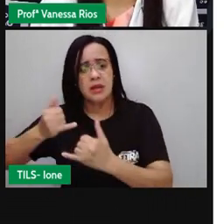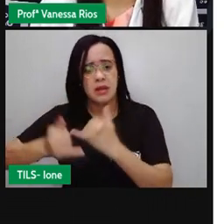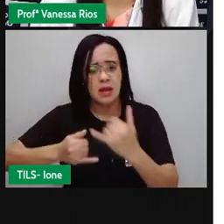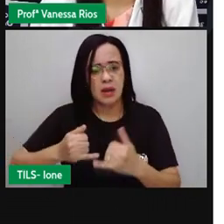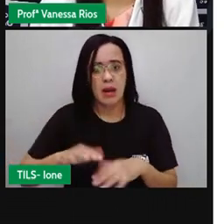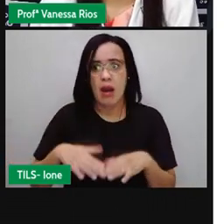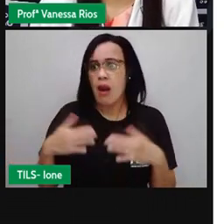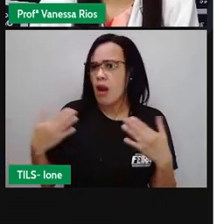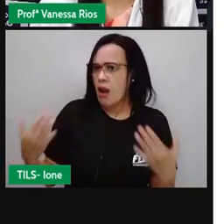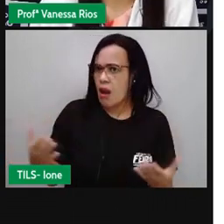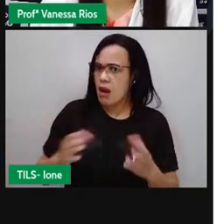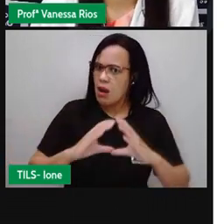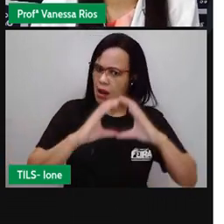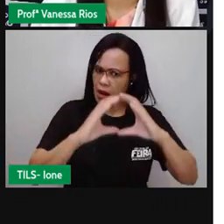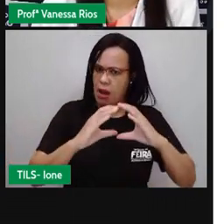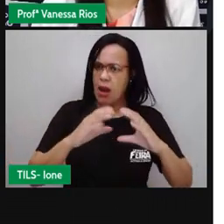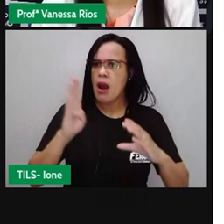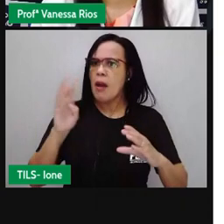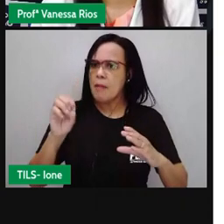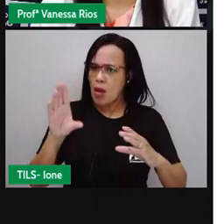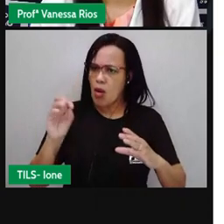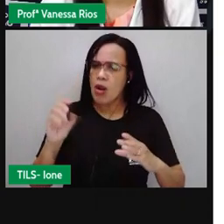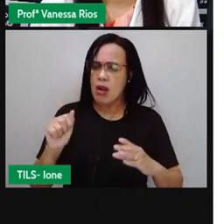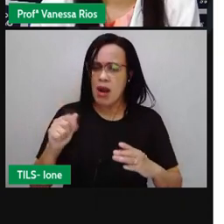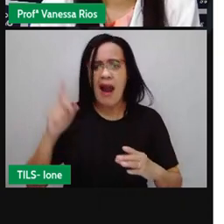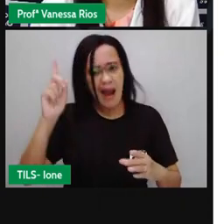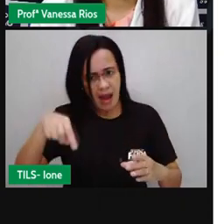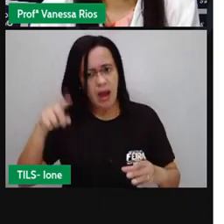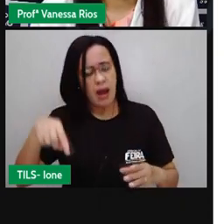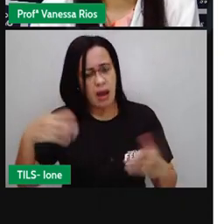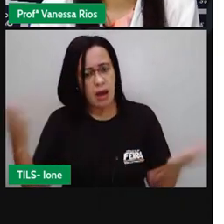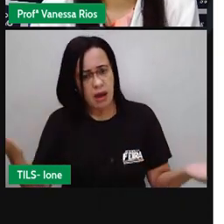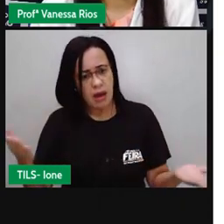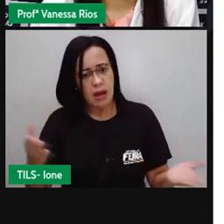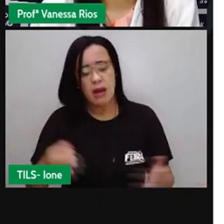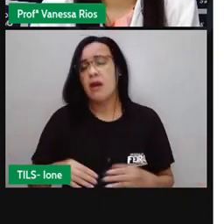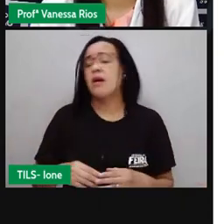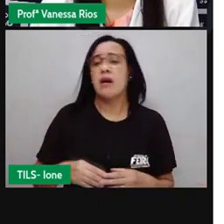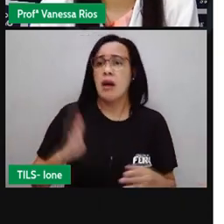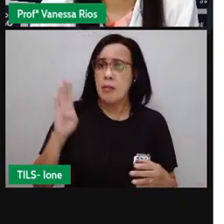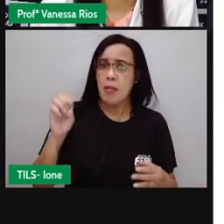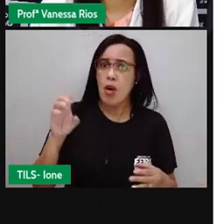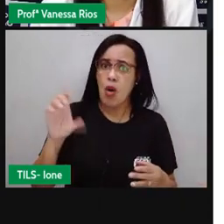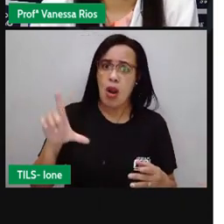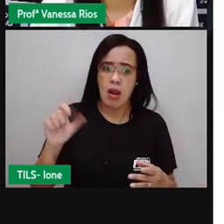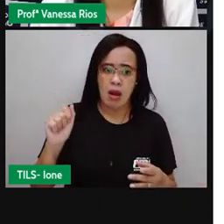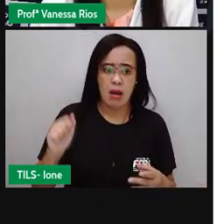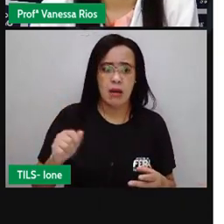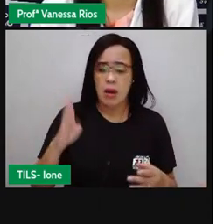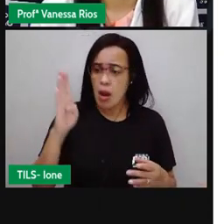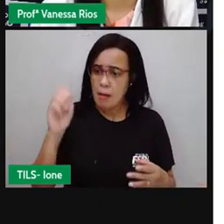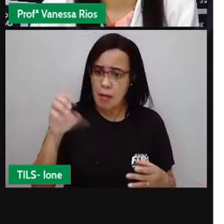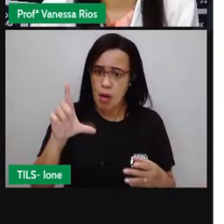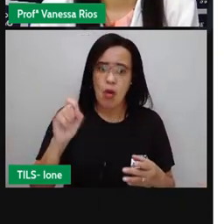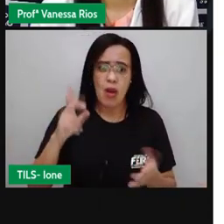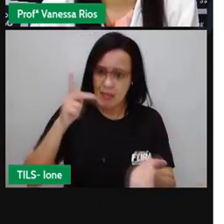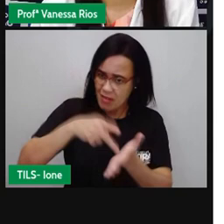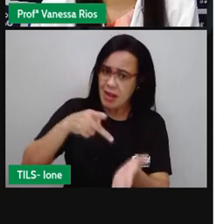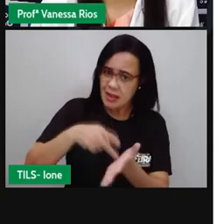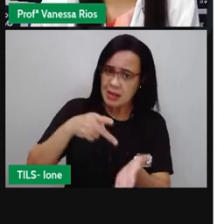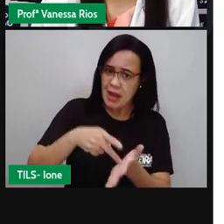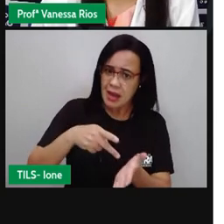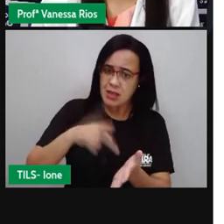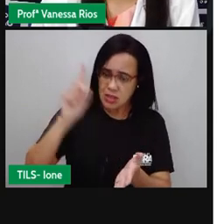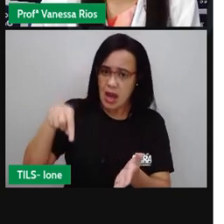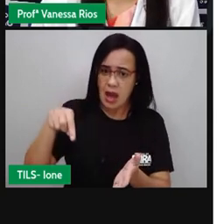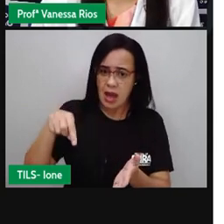bola. Claro que é uma bola. Uma bola, bola, uma bola mesmo. Você